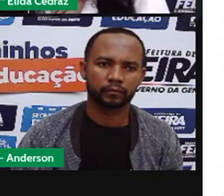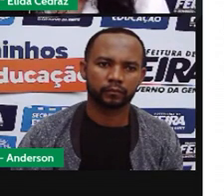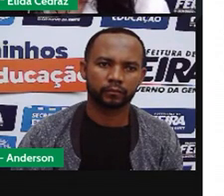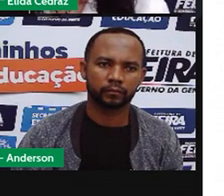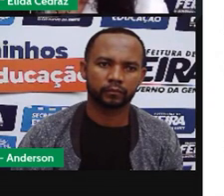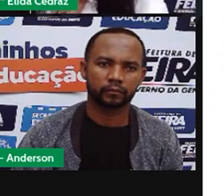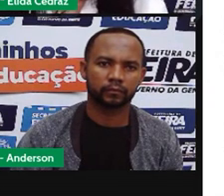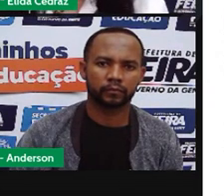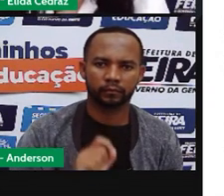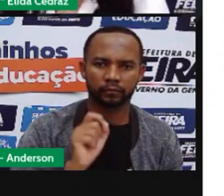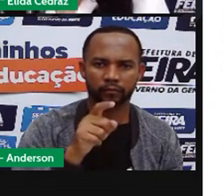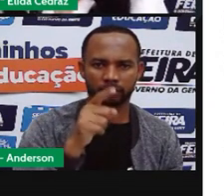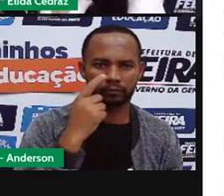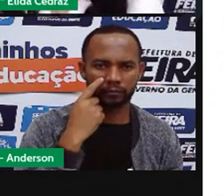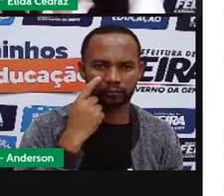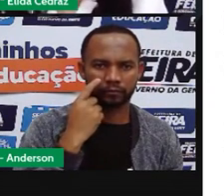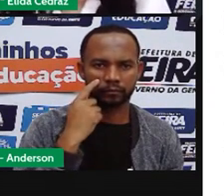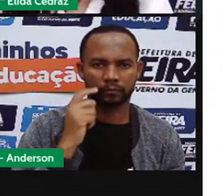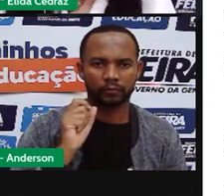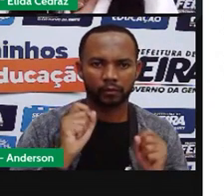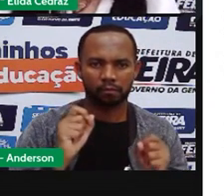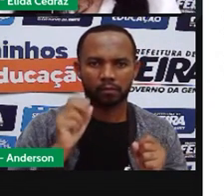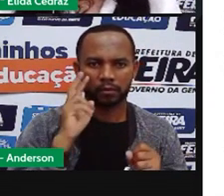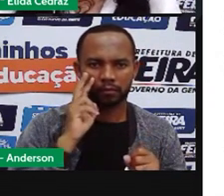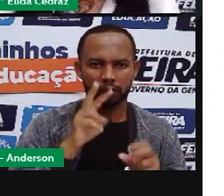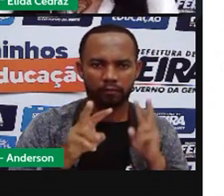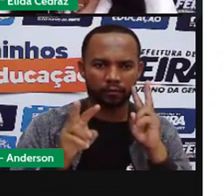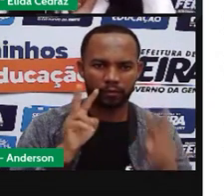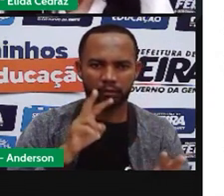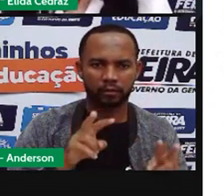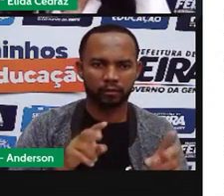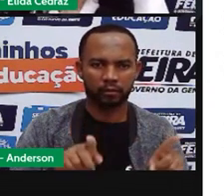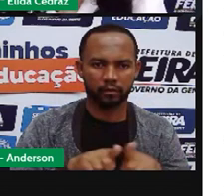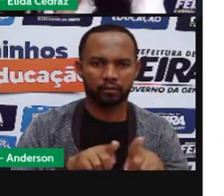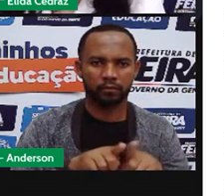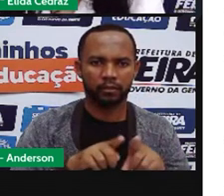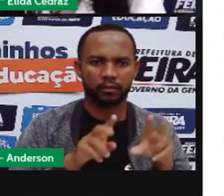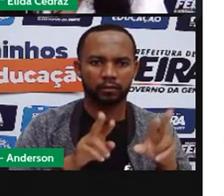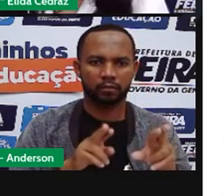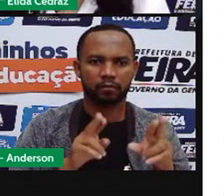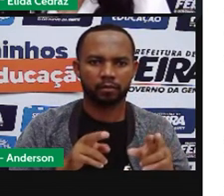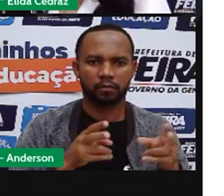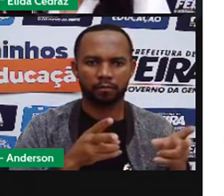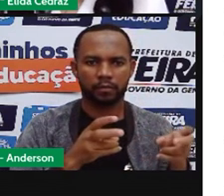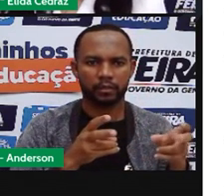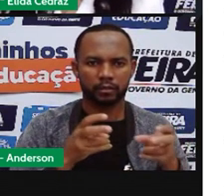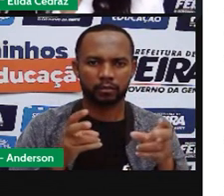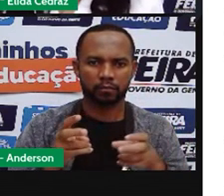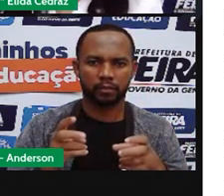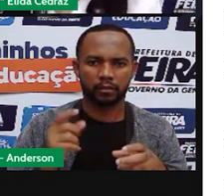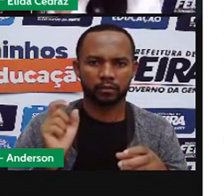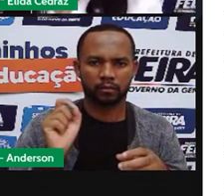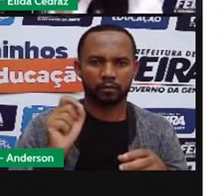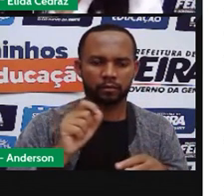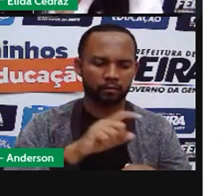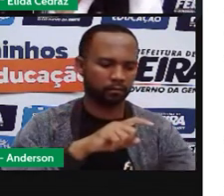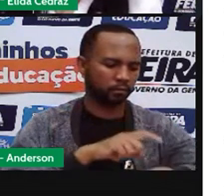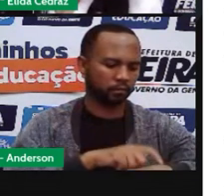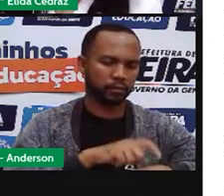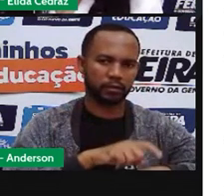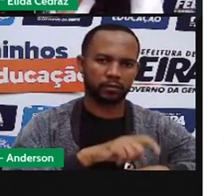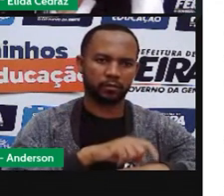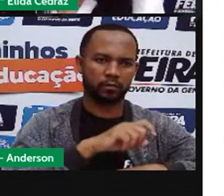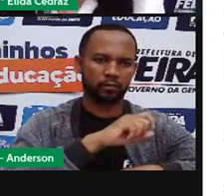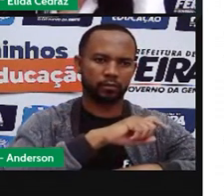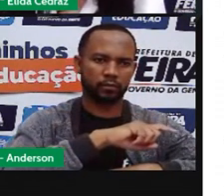Nesse gif, nós podemos ver a mesma coisa. Obtendo um ponteiro, esse é o relógio de sol.